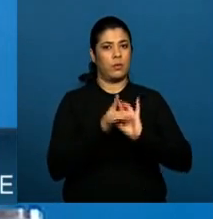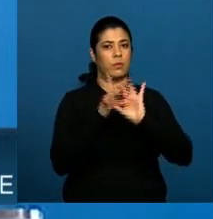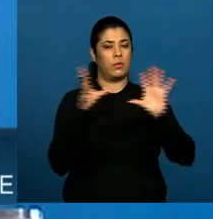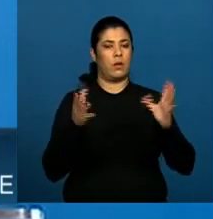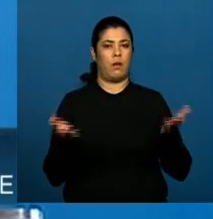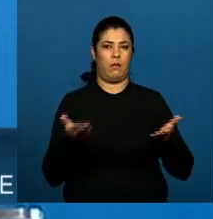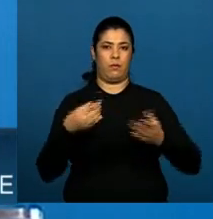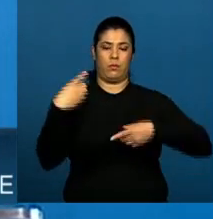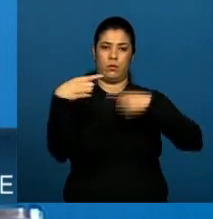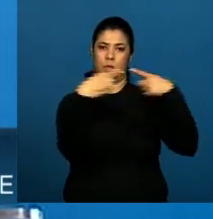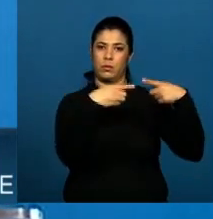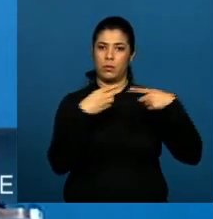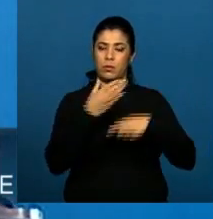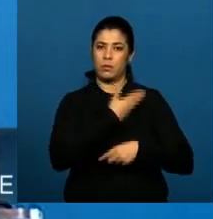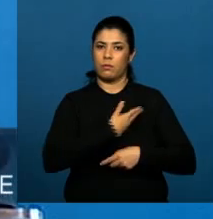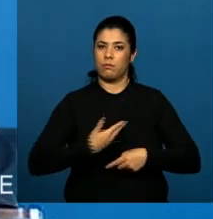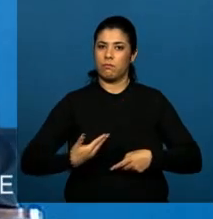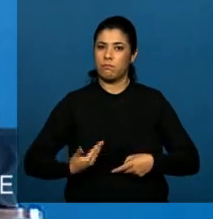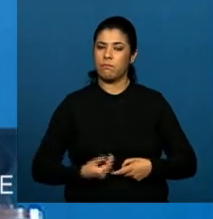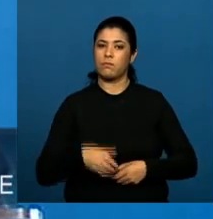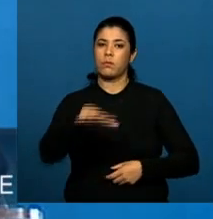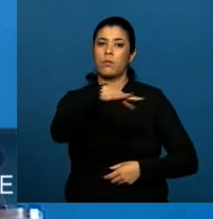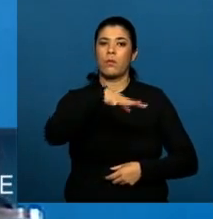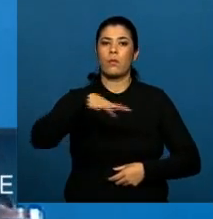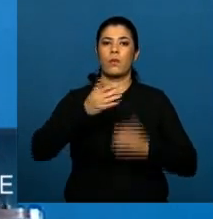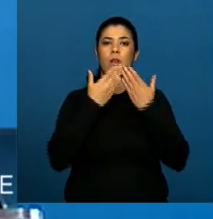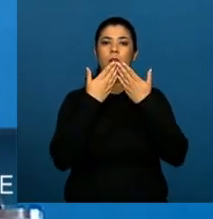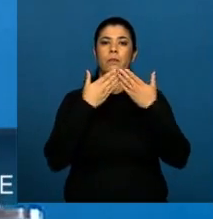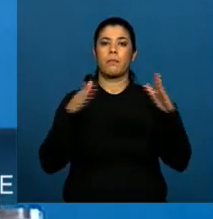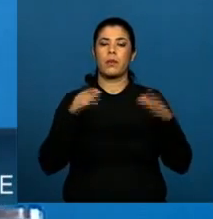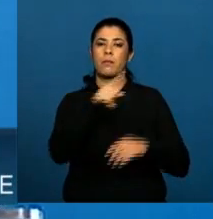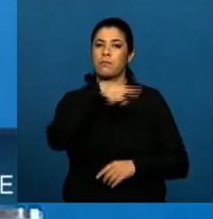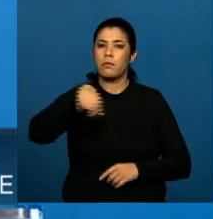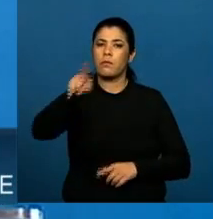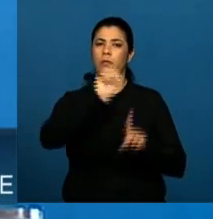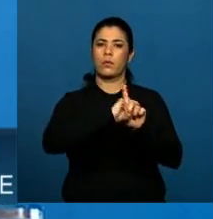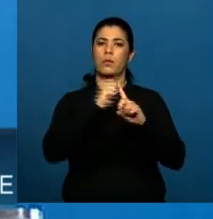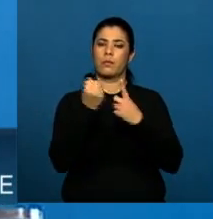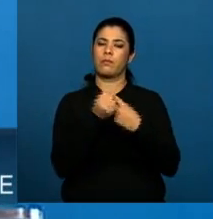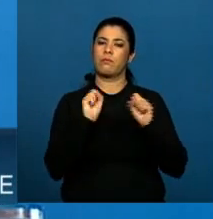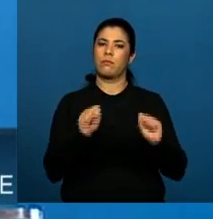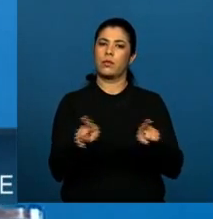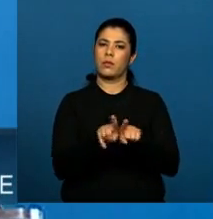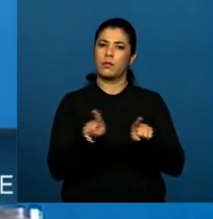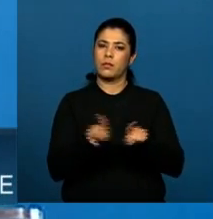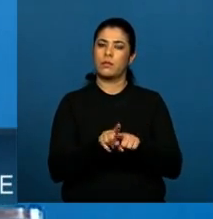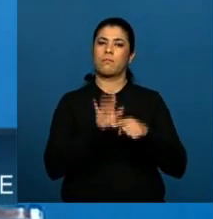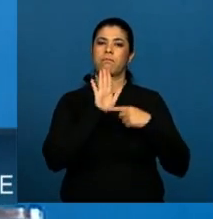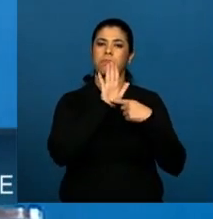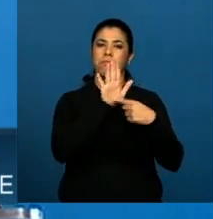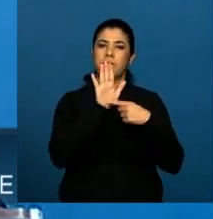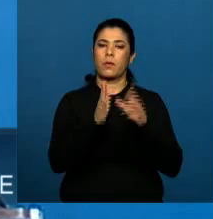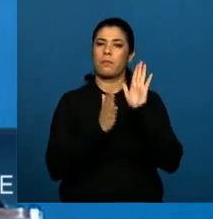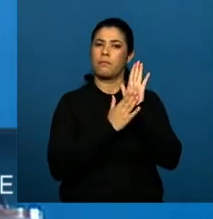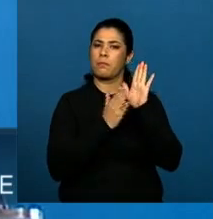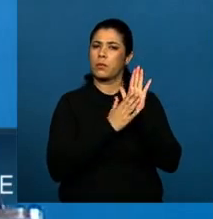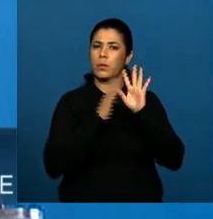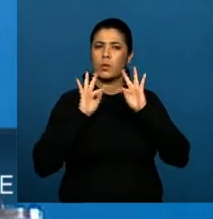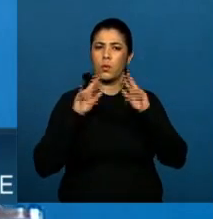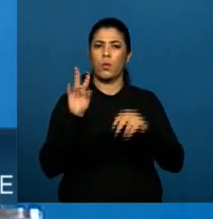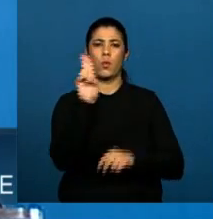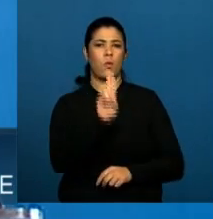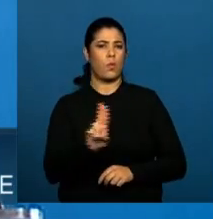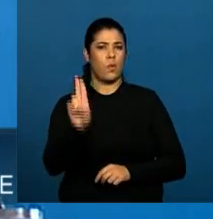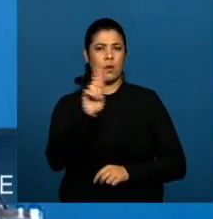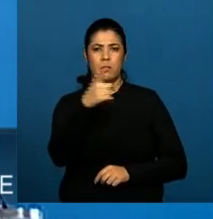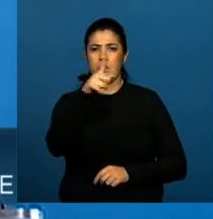debate público, um espaço aberto para receber contribuições da sociedade, do mercado, da academia, sobre como